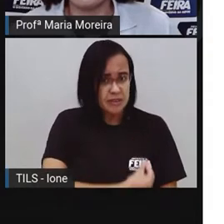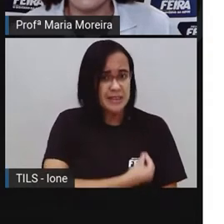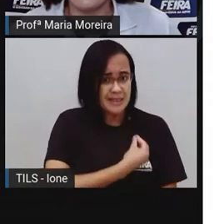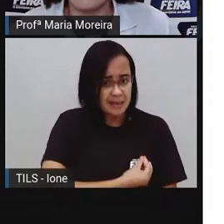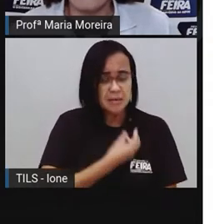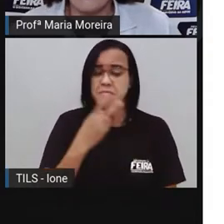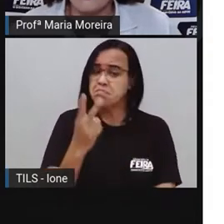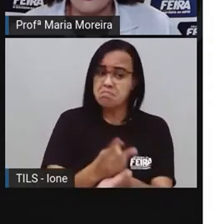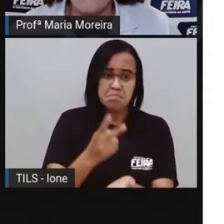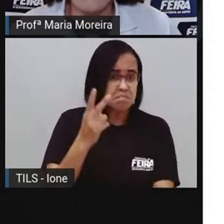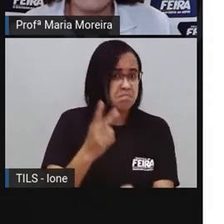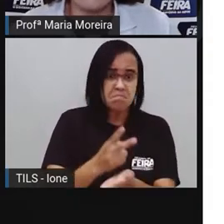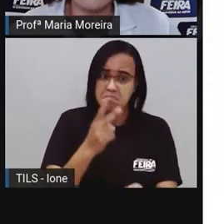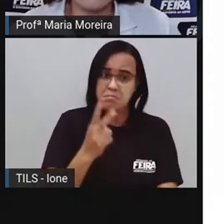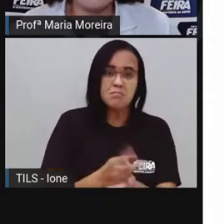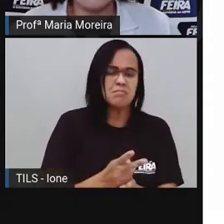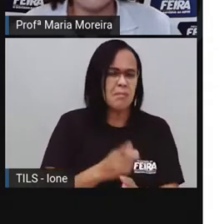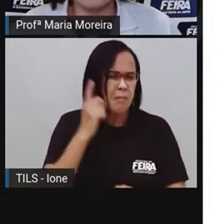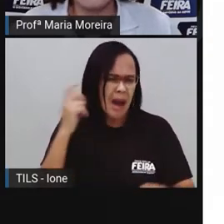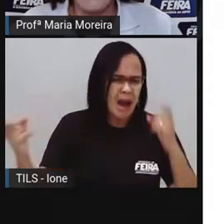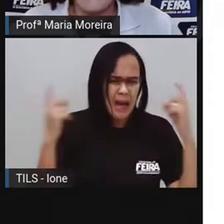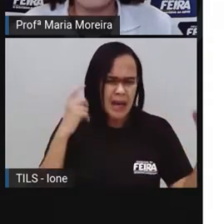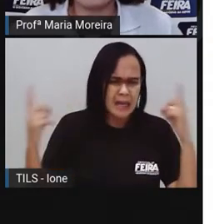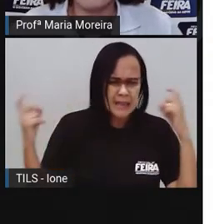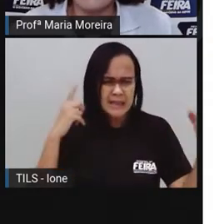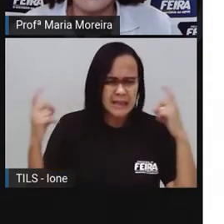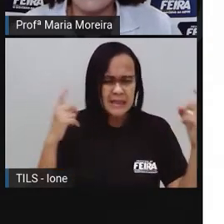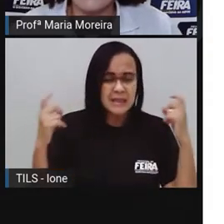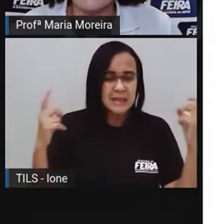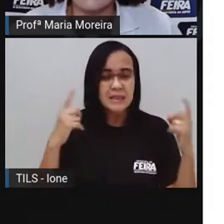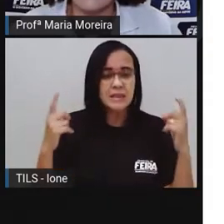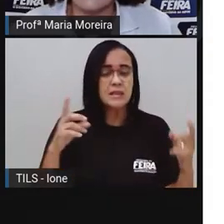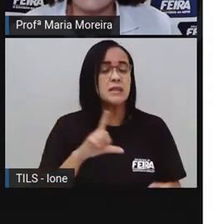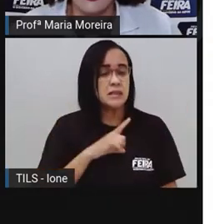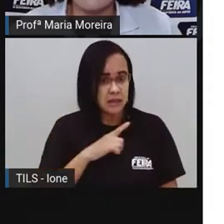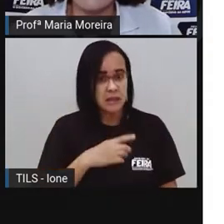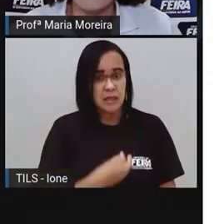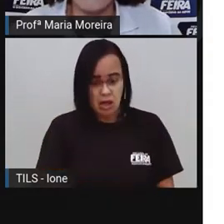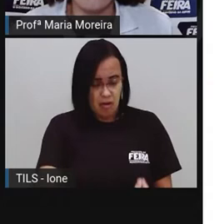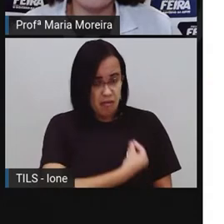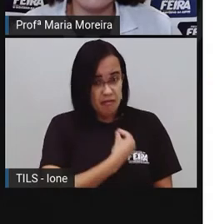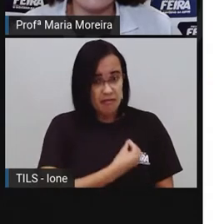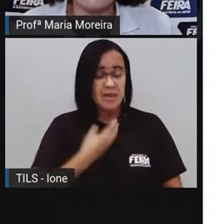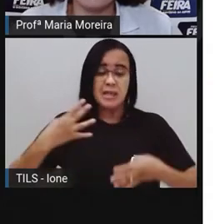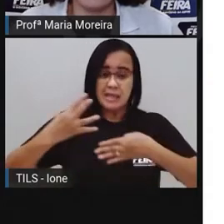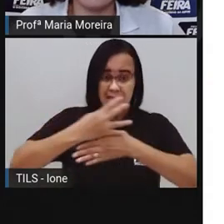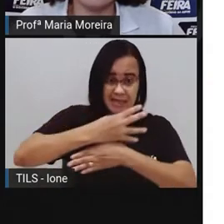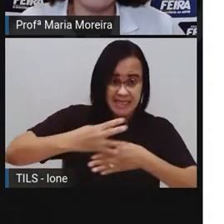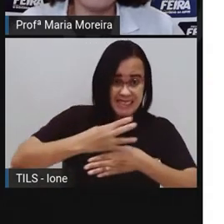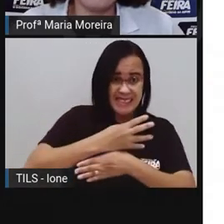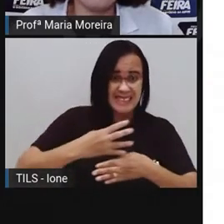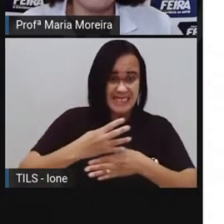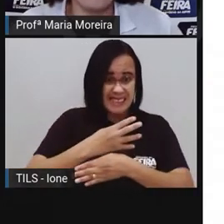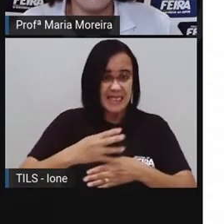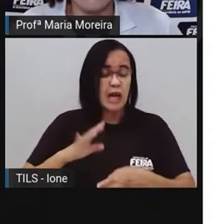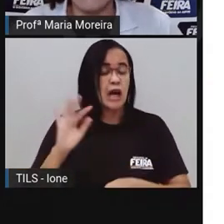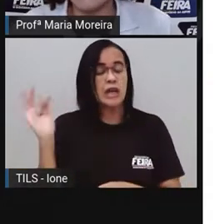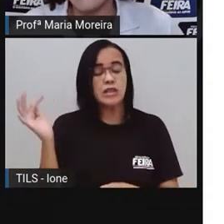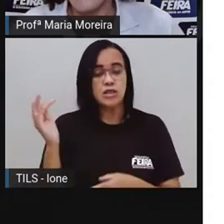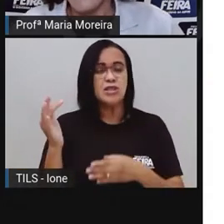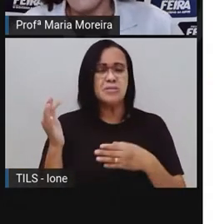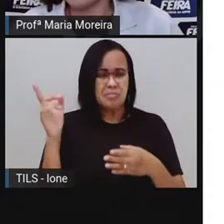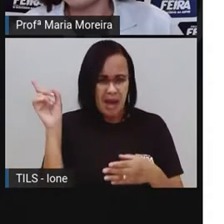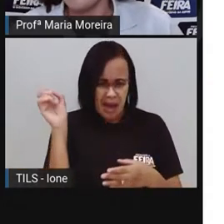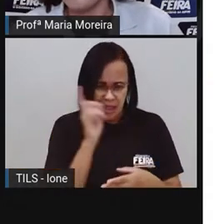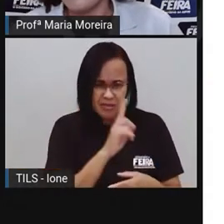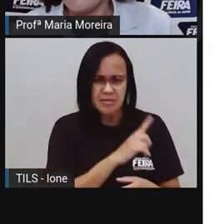aí diariamente com a poluição sonora. A vida, né, nas grandes cidades, em meio ao trânsito, com grande fluxo de veículos,